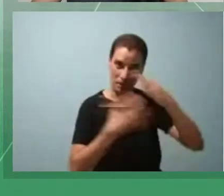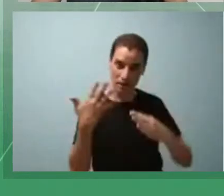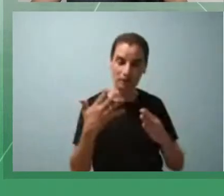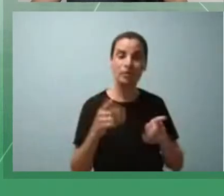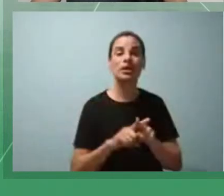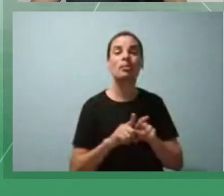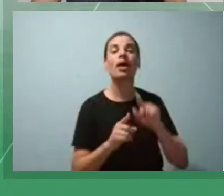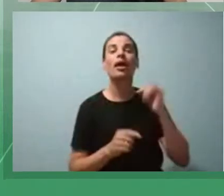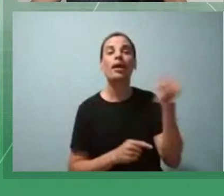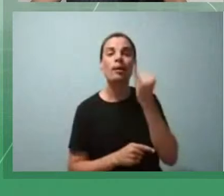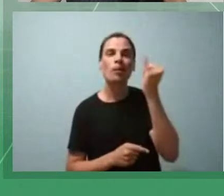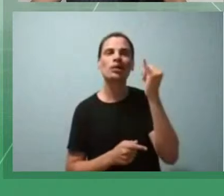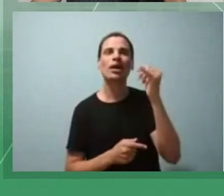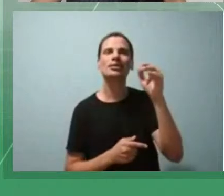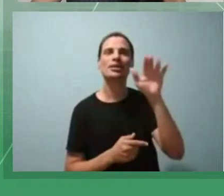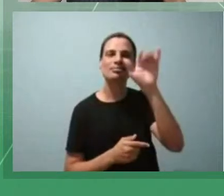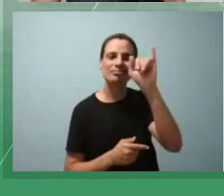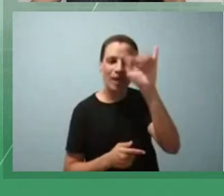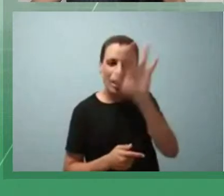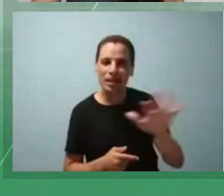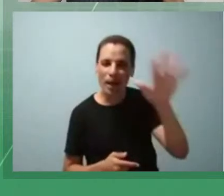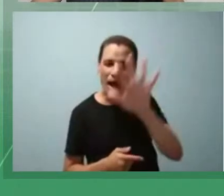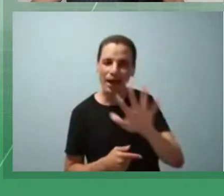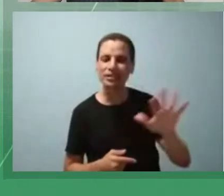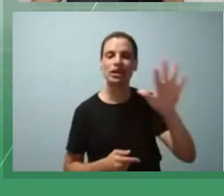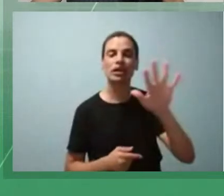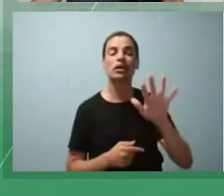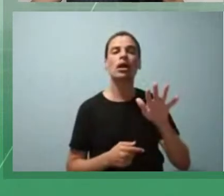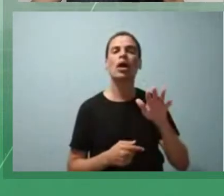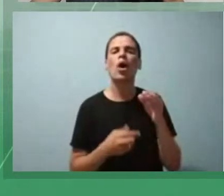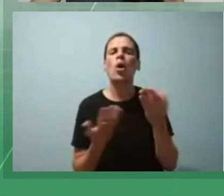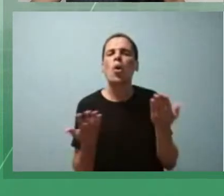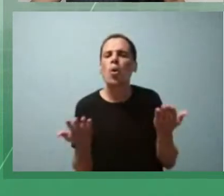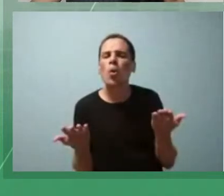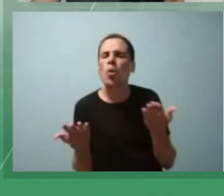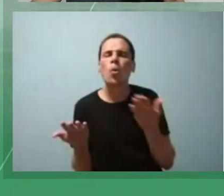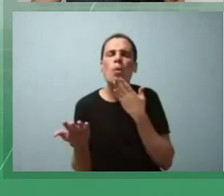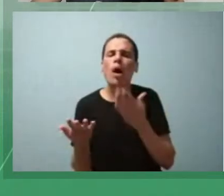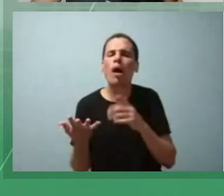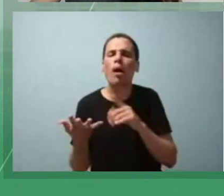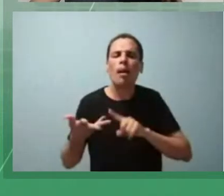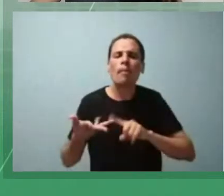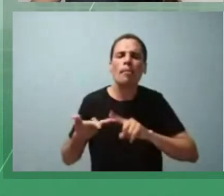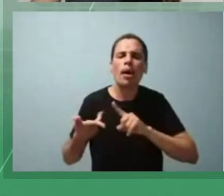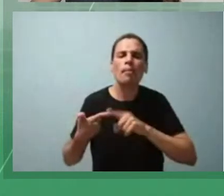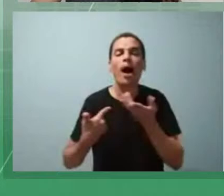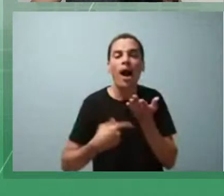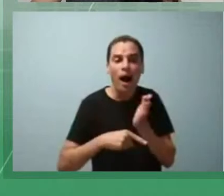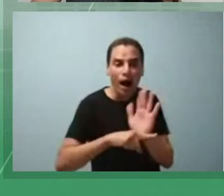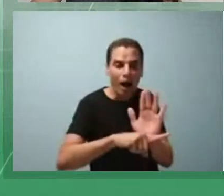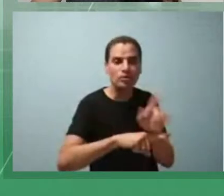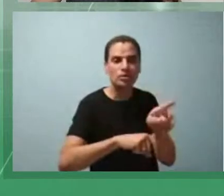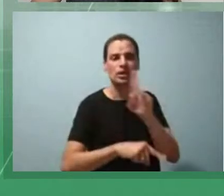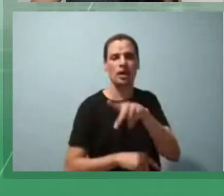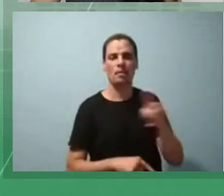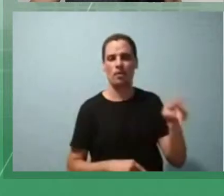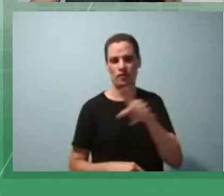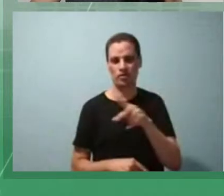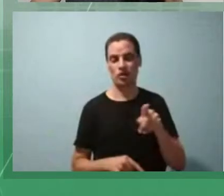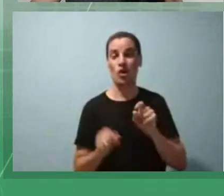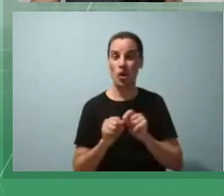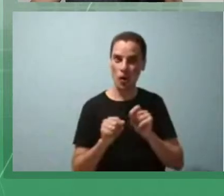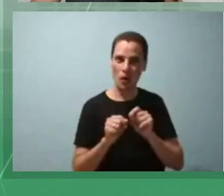quais ferramentas podem auxiliar o professor para oferecer essa acessibilidade.